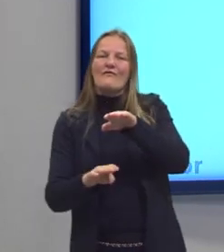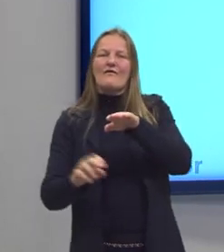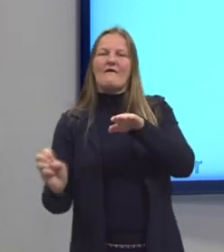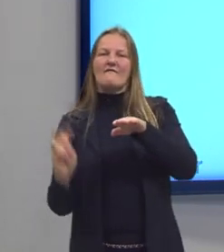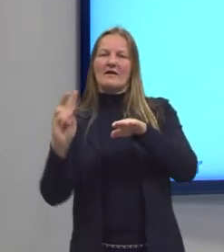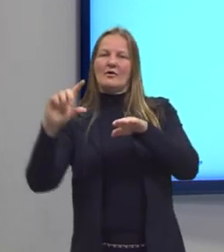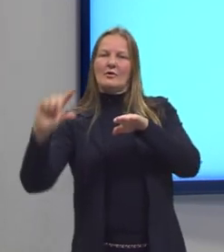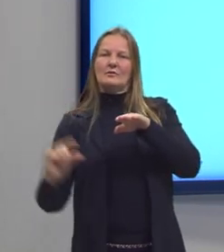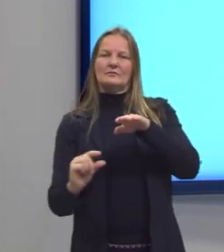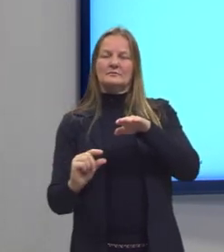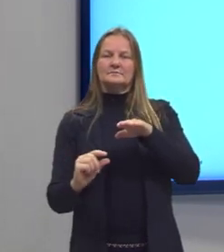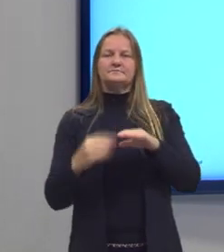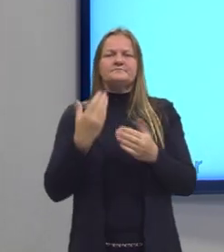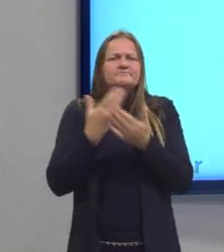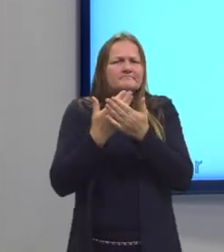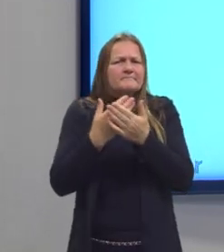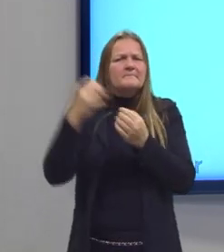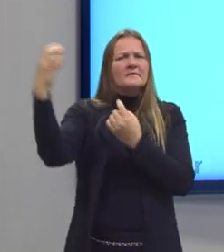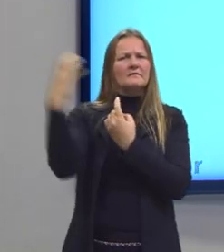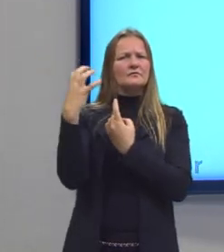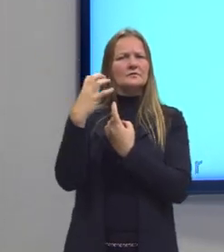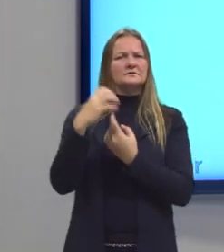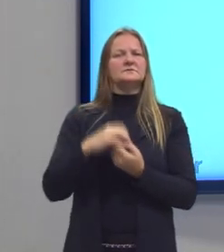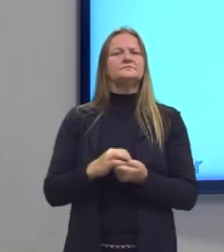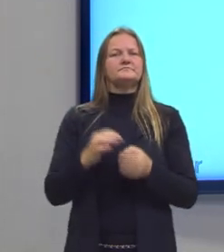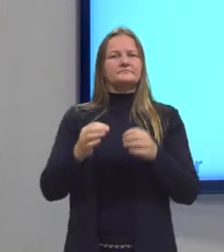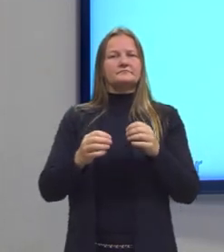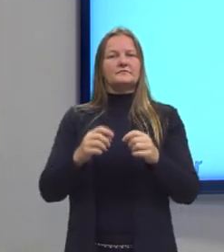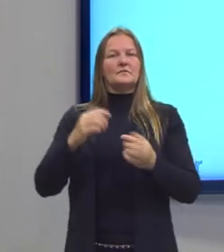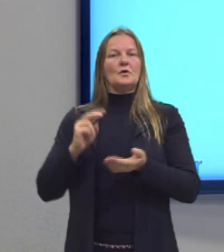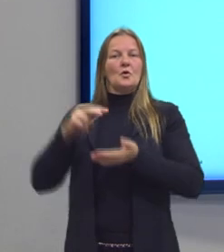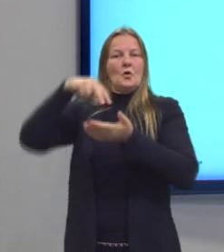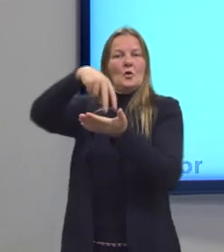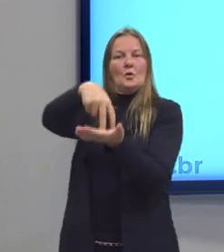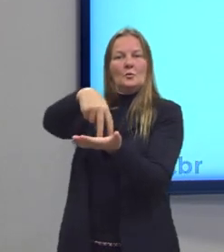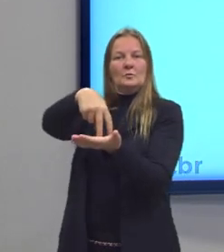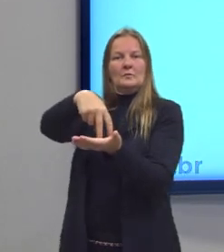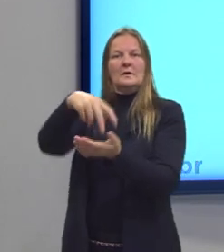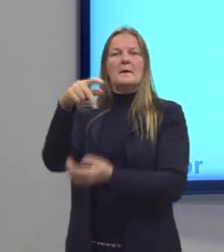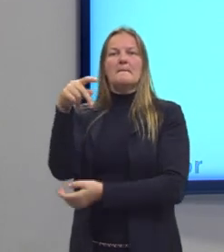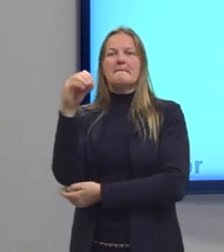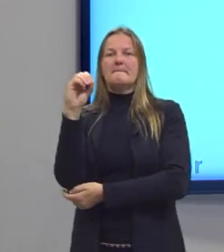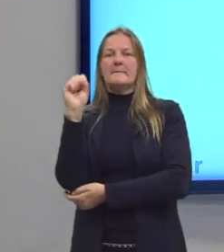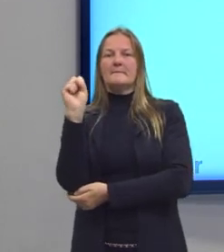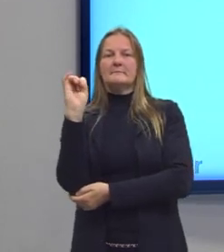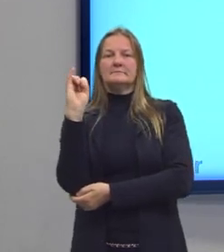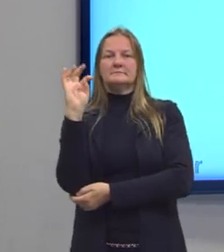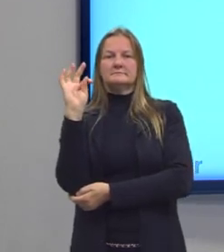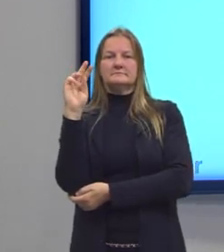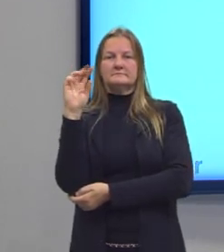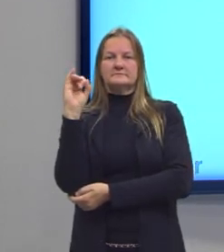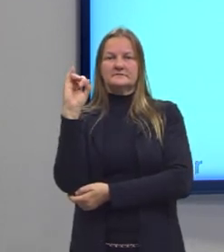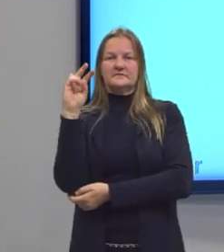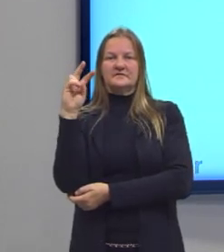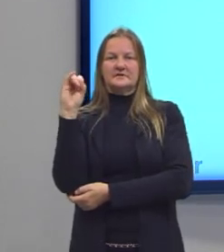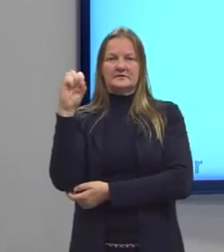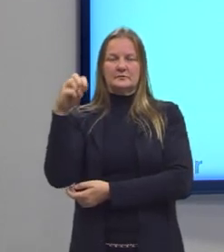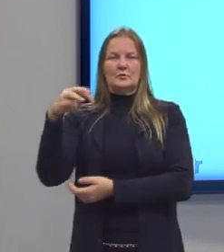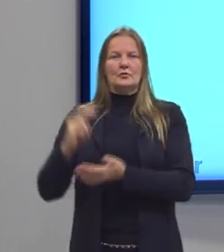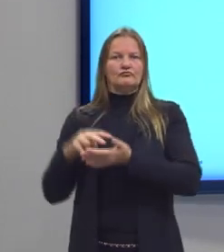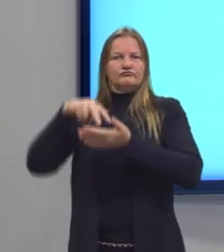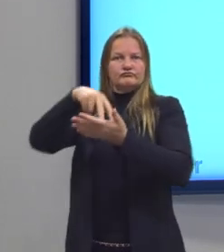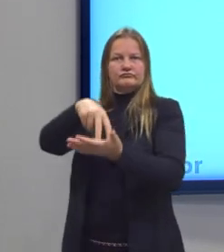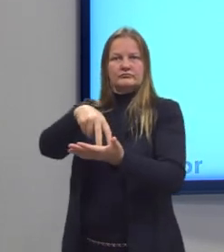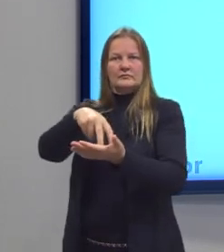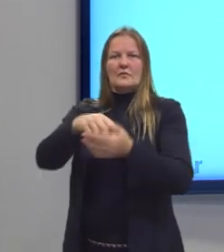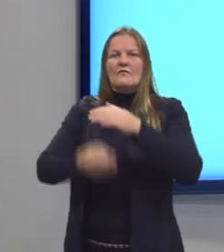influência dos estudos jurídicos no Brasil também são muito positivistas. Os brasileiros, a maioria dos brasileiros, vai para